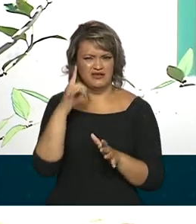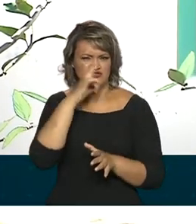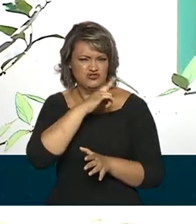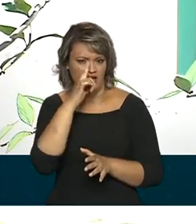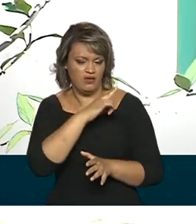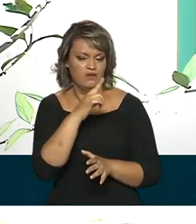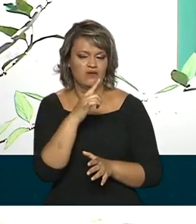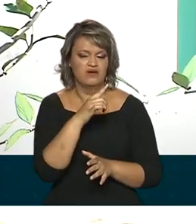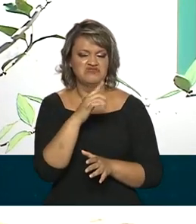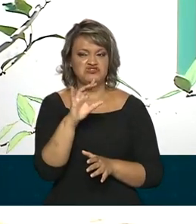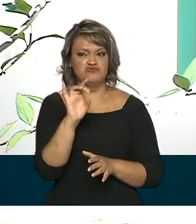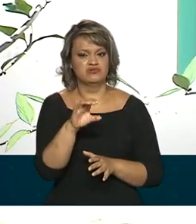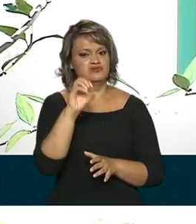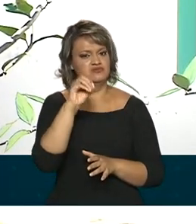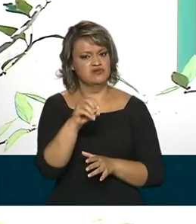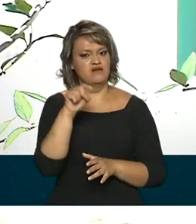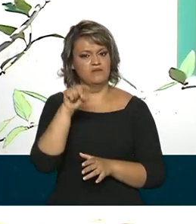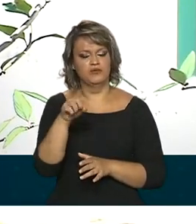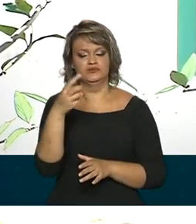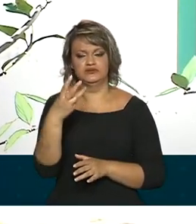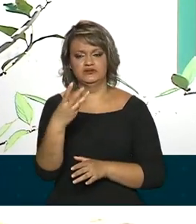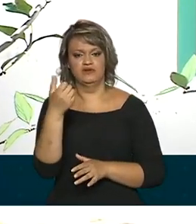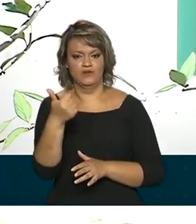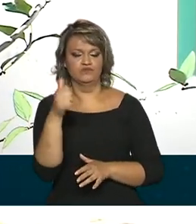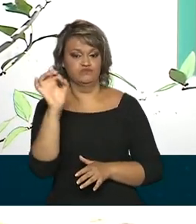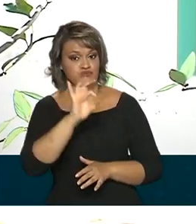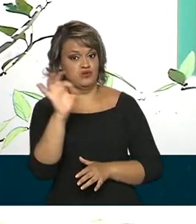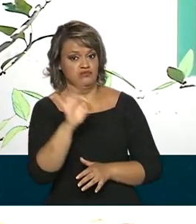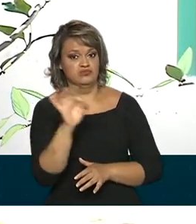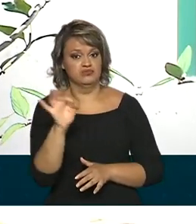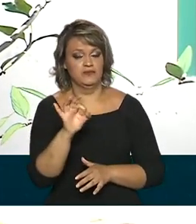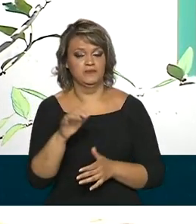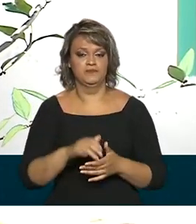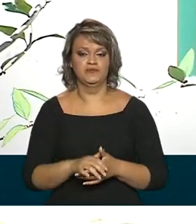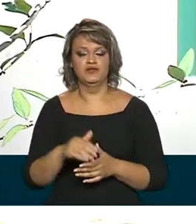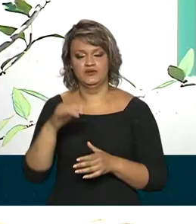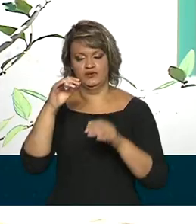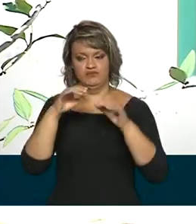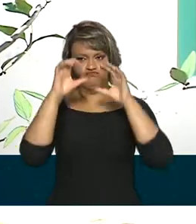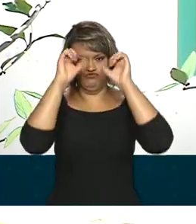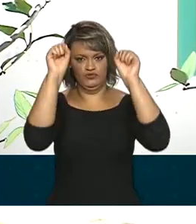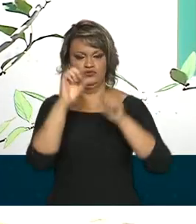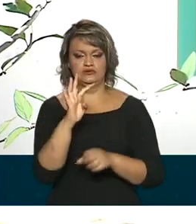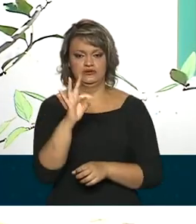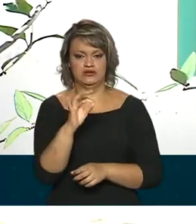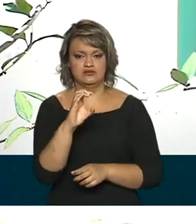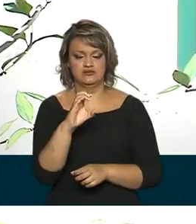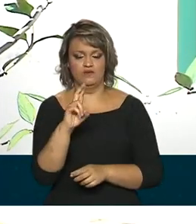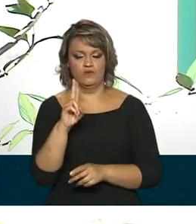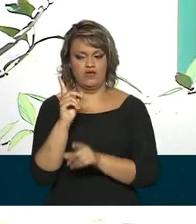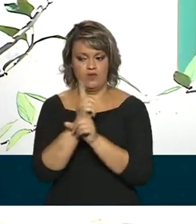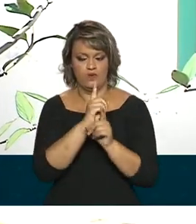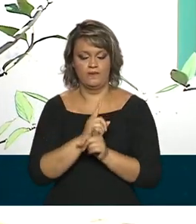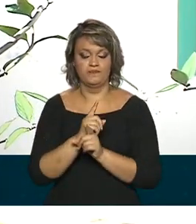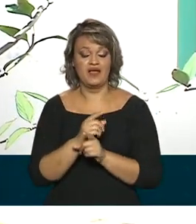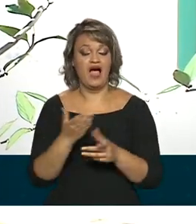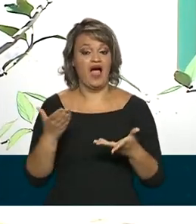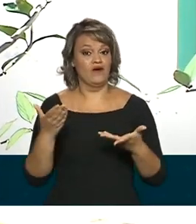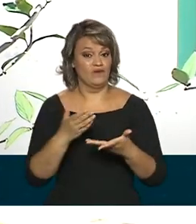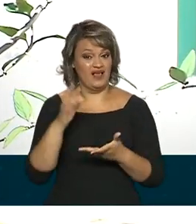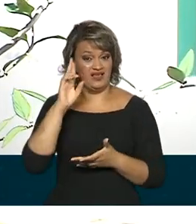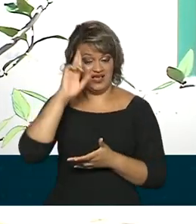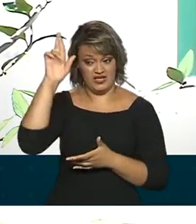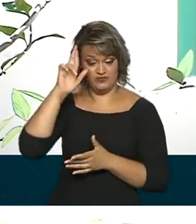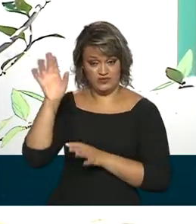inclusão é de apenas 0,31%, segundo o próprio Tribunal de Contas da União. Agora, os órgãos responsáveis por esses